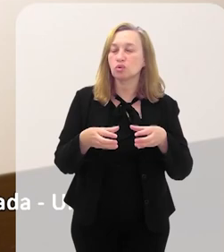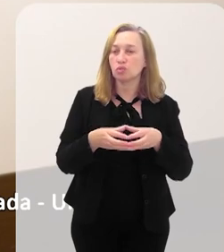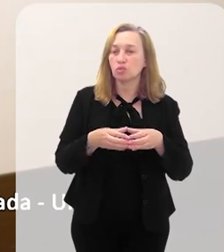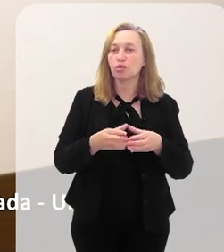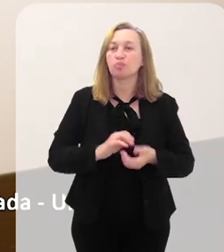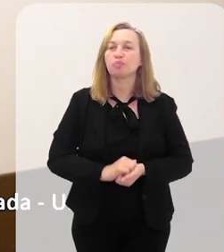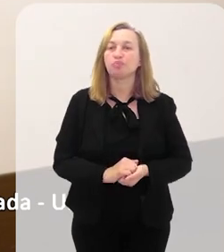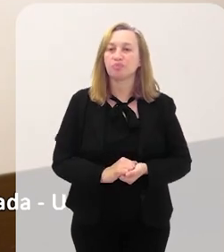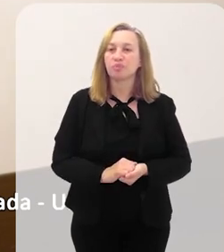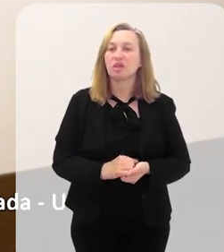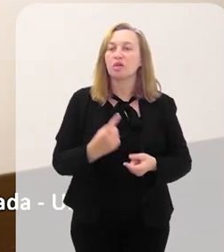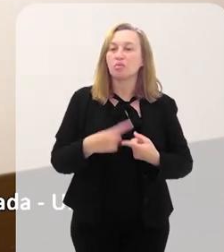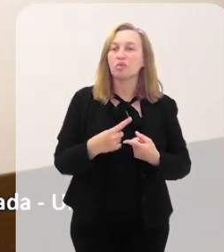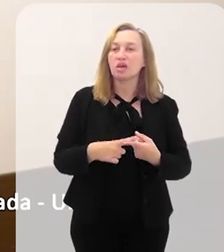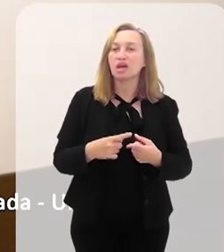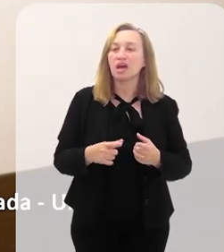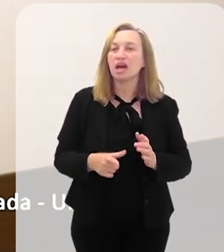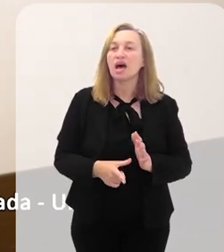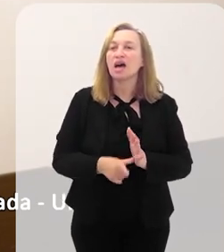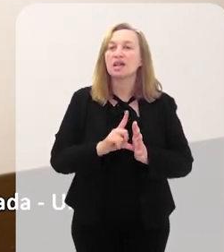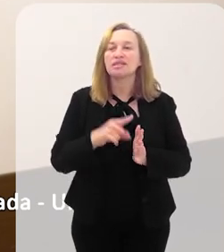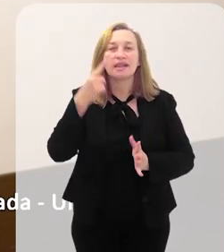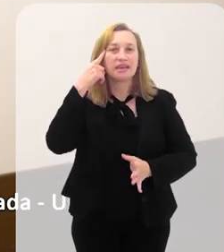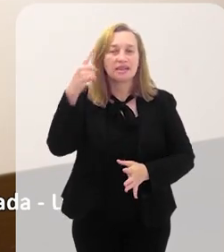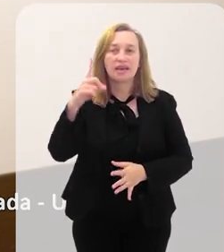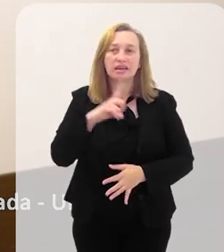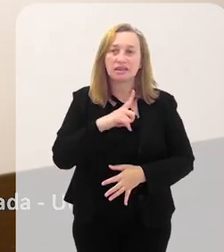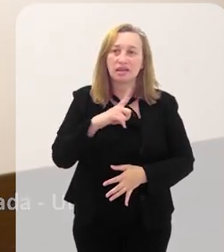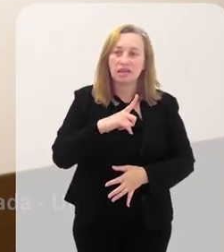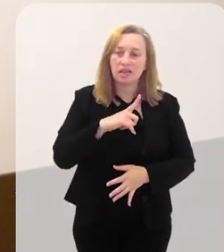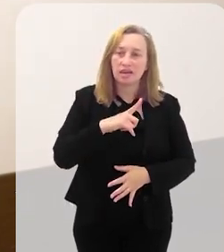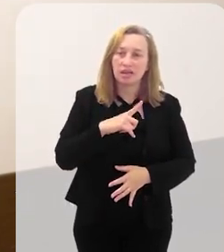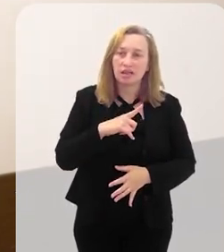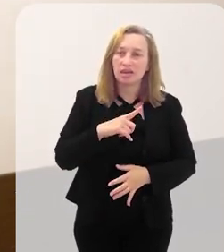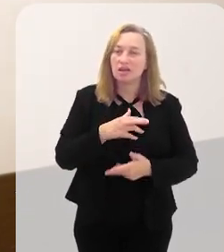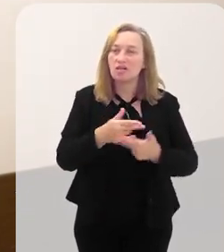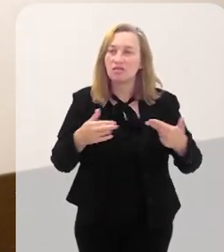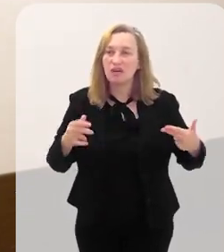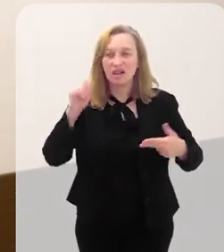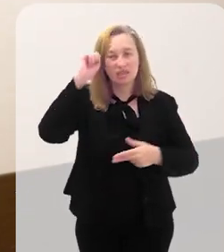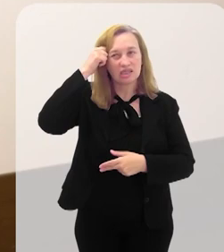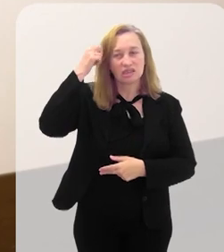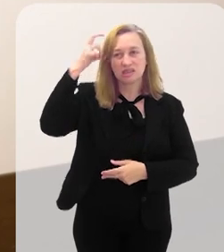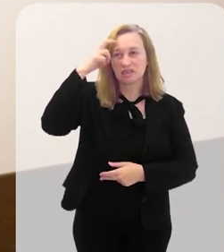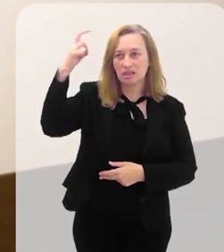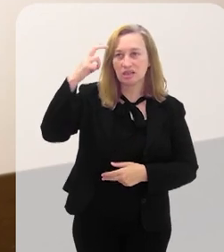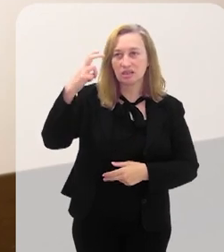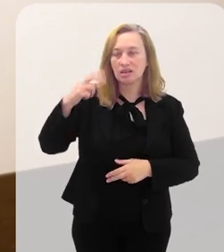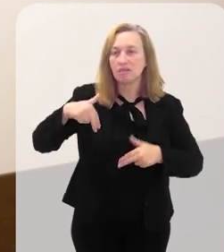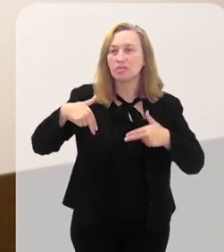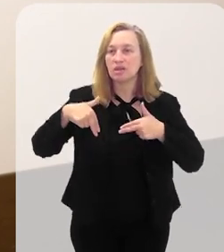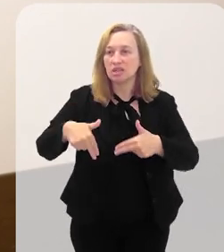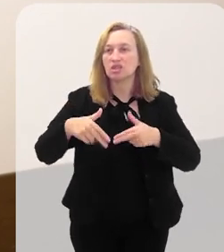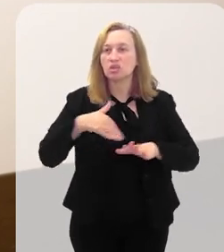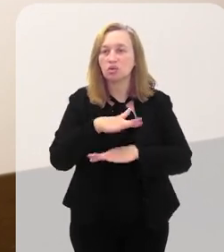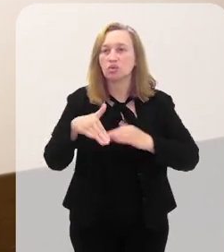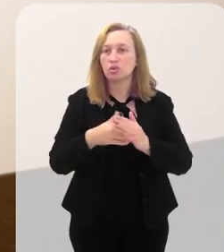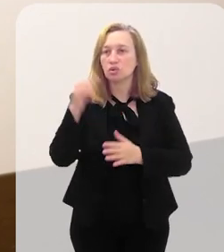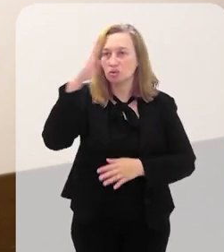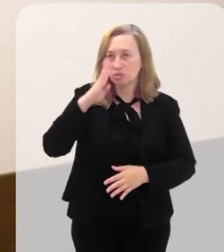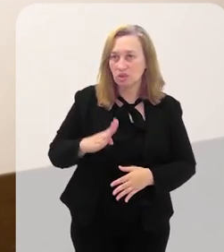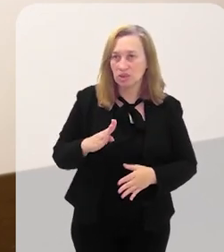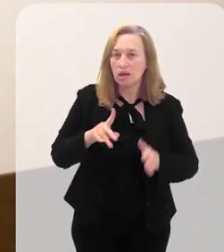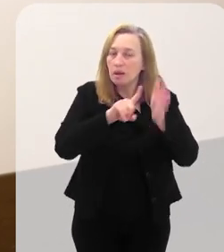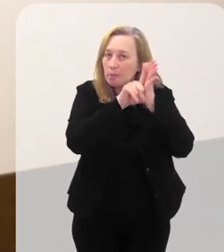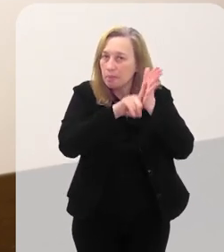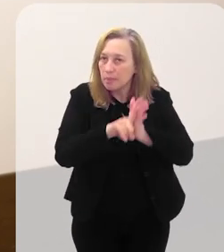porque, antes de eu levar a ideia, eu mobilizei 80 intelectuais negros e negras e militantes do Brasil todo na